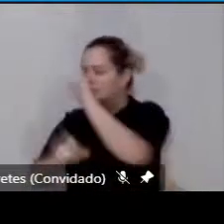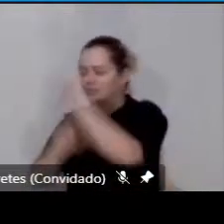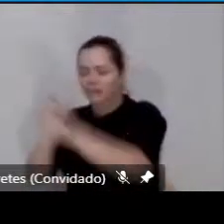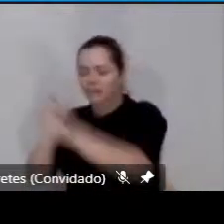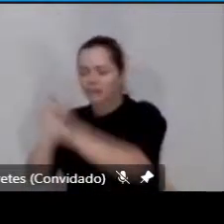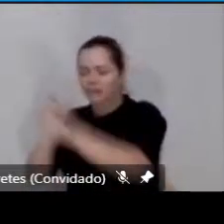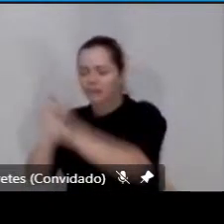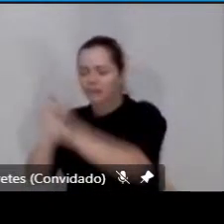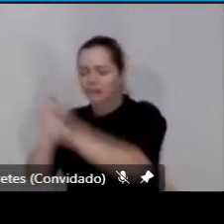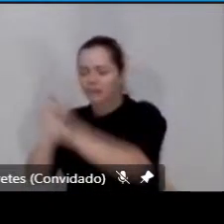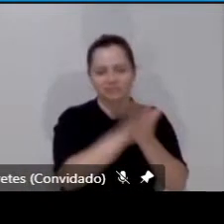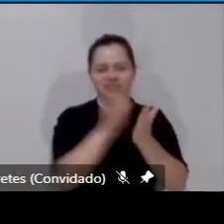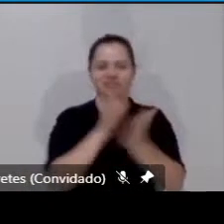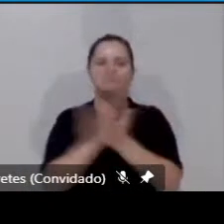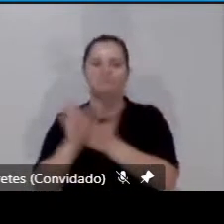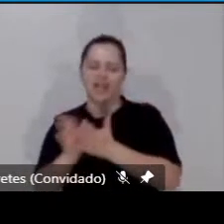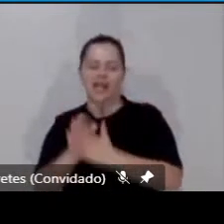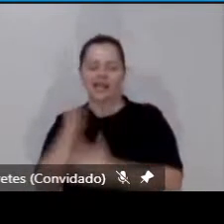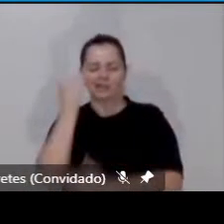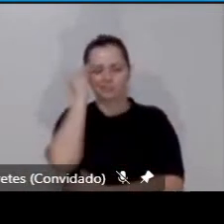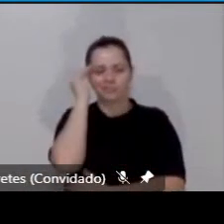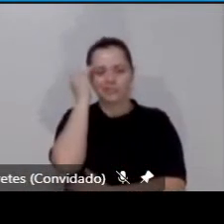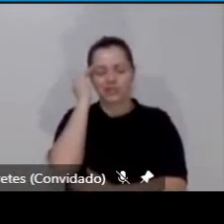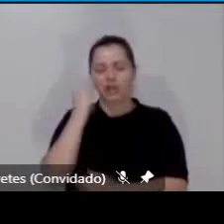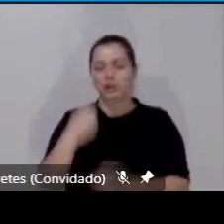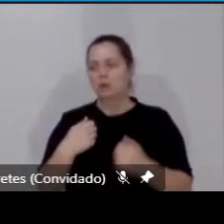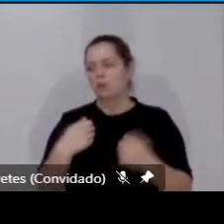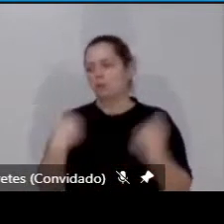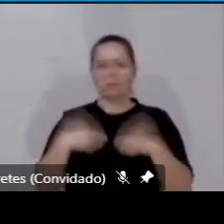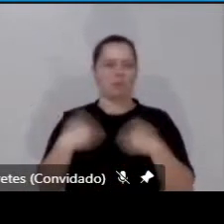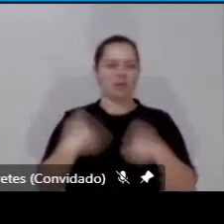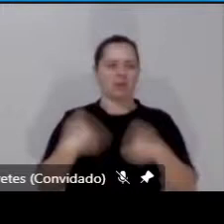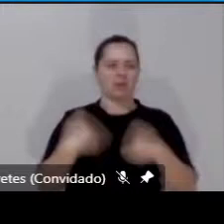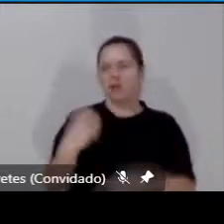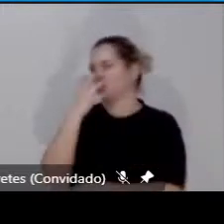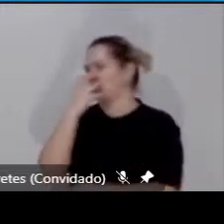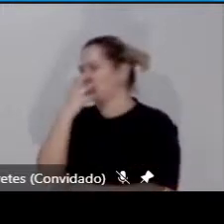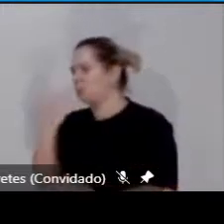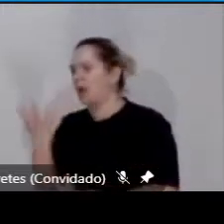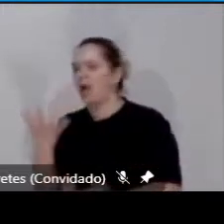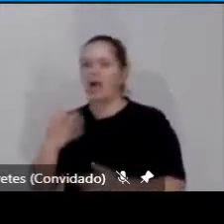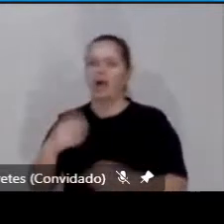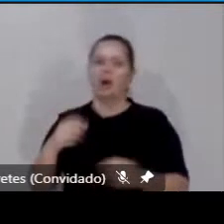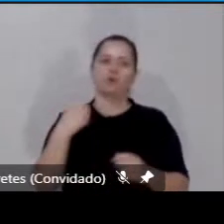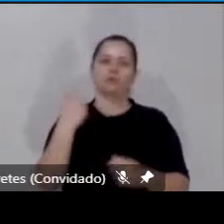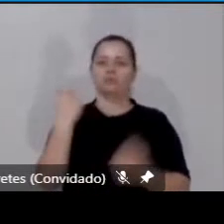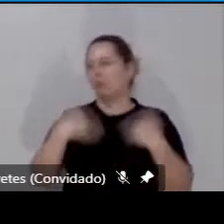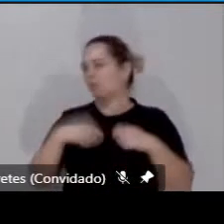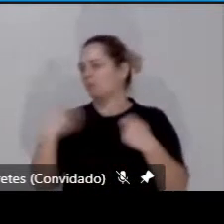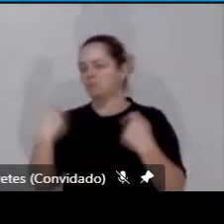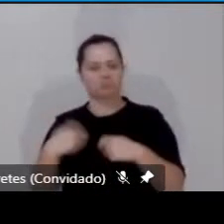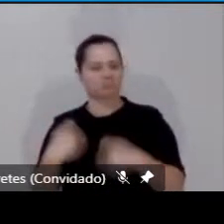dependia de tração animal, não dependia de trilho, de